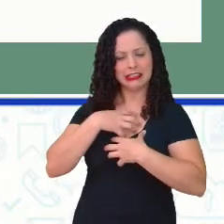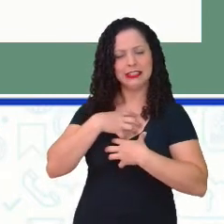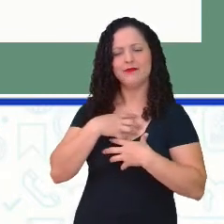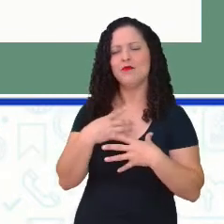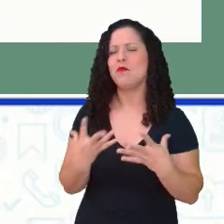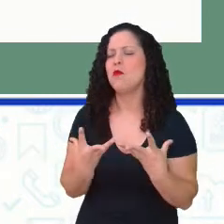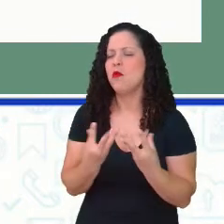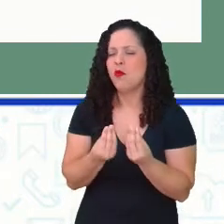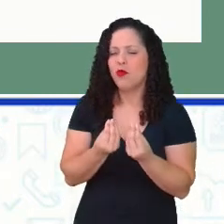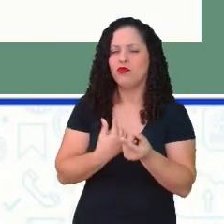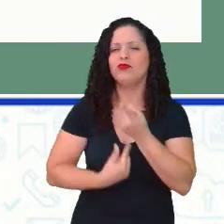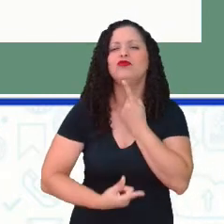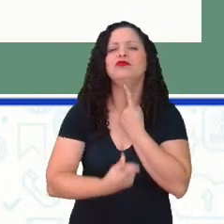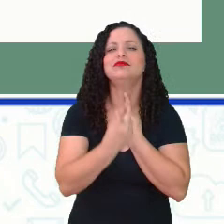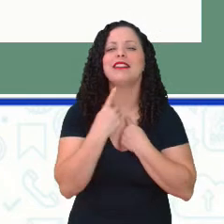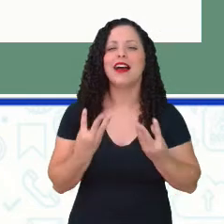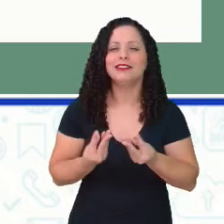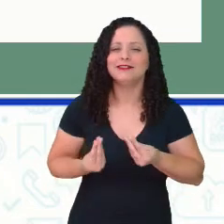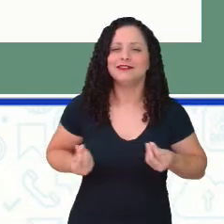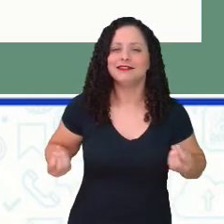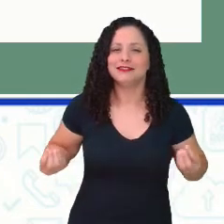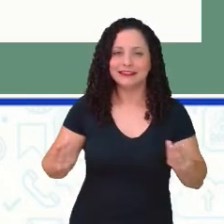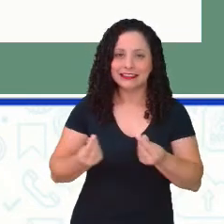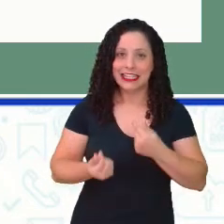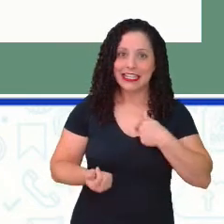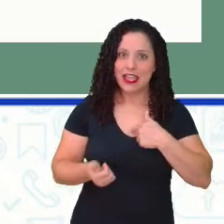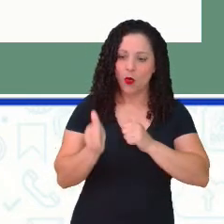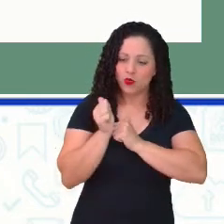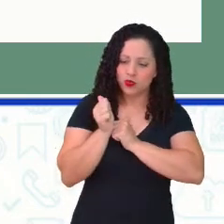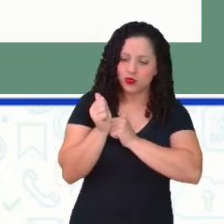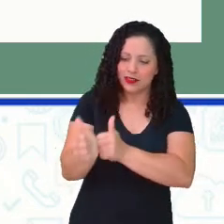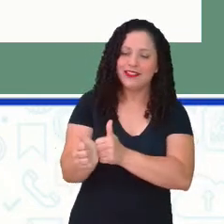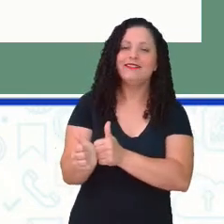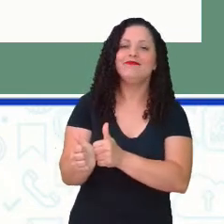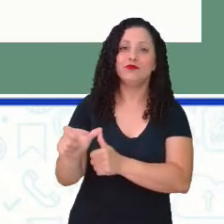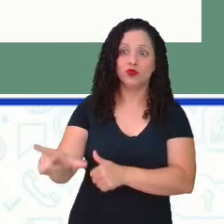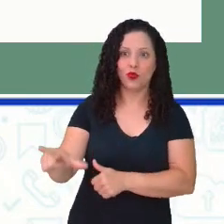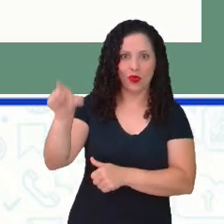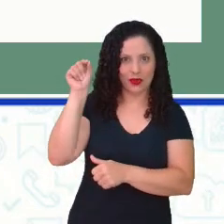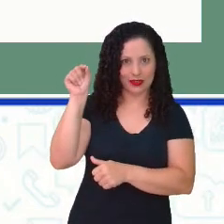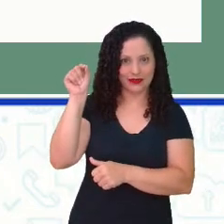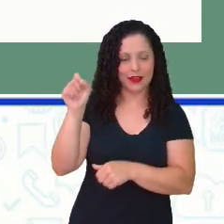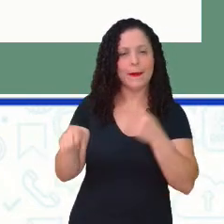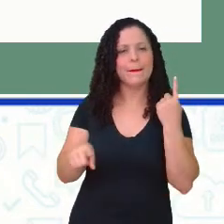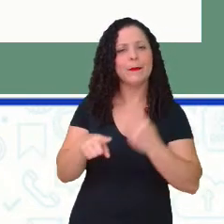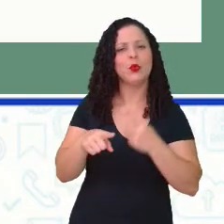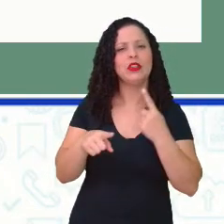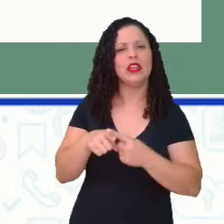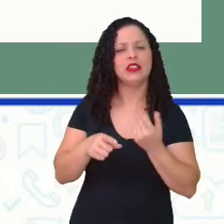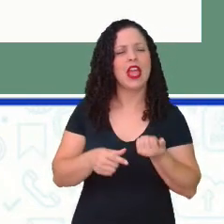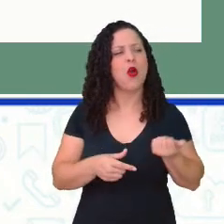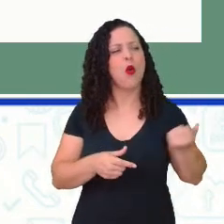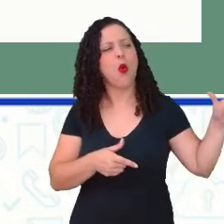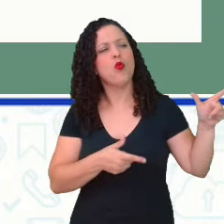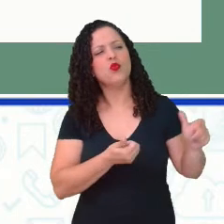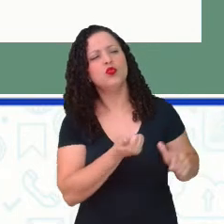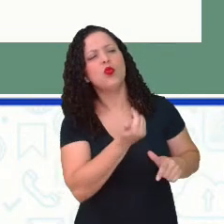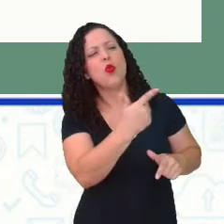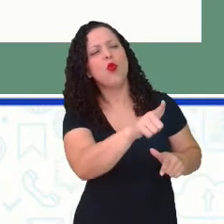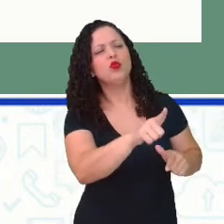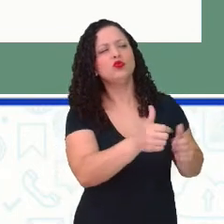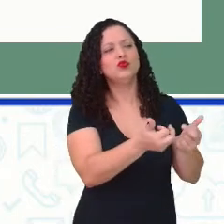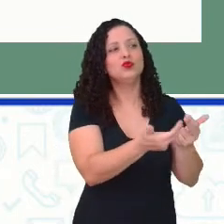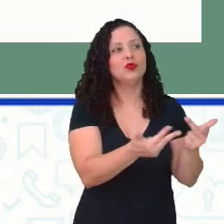porquê, foi esta que eu segui. Talvez, porque para as outras vocações,